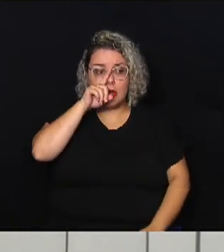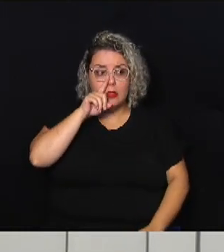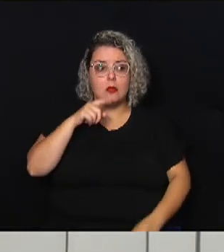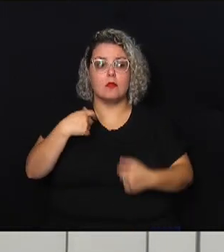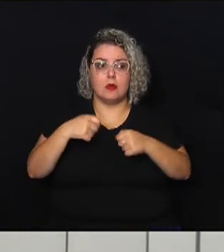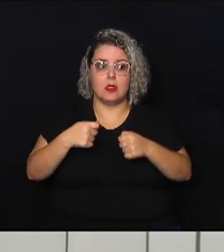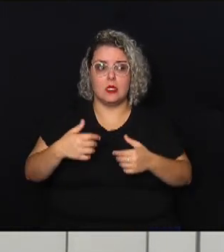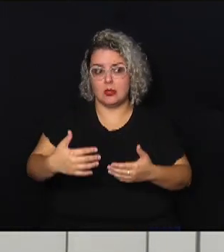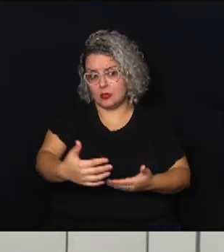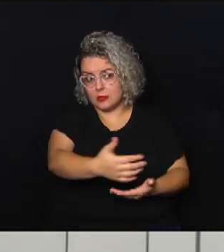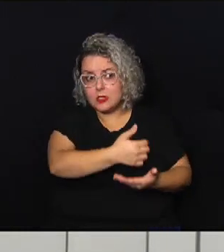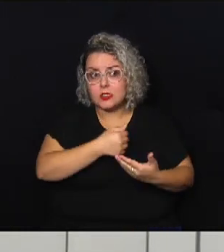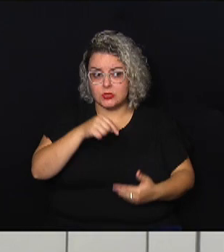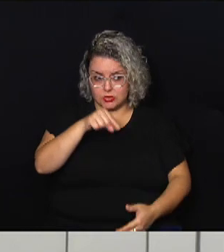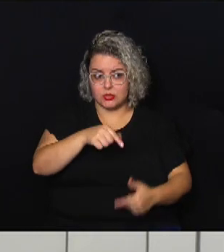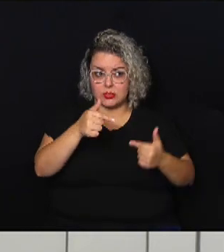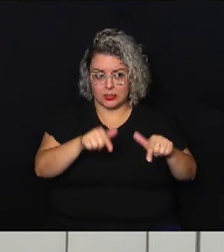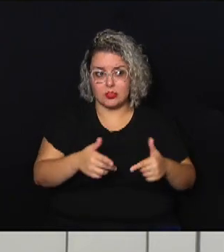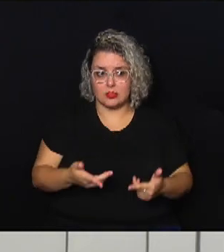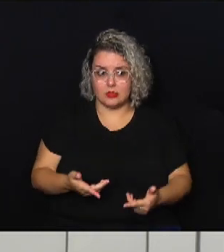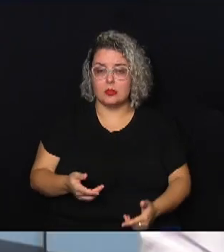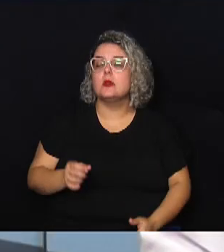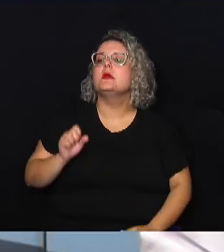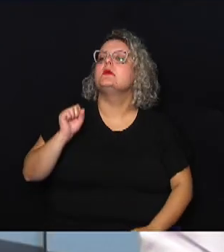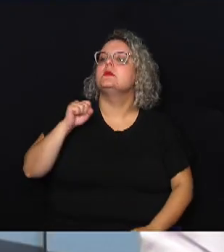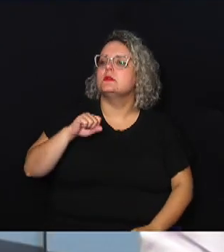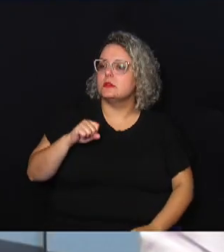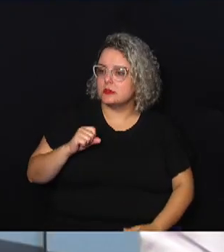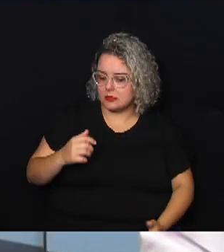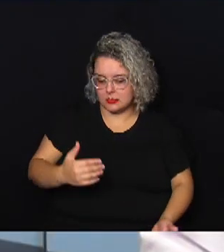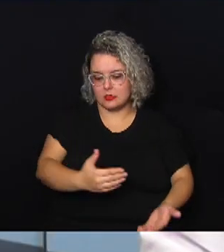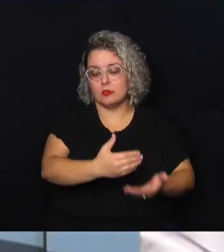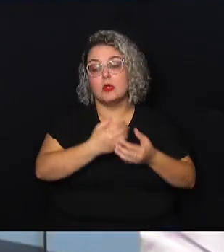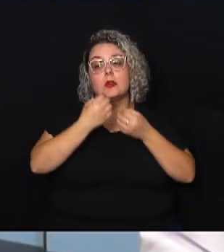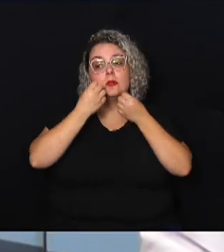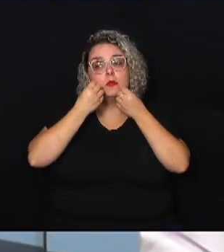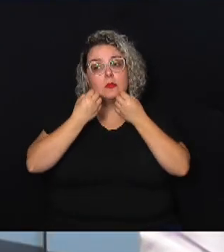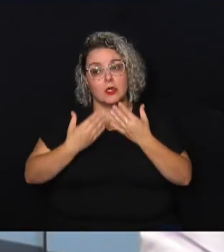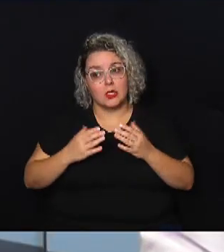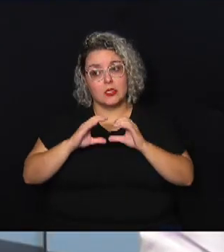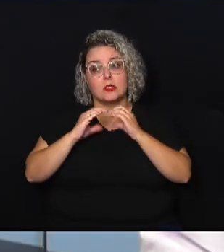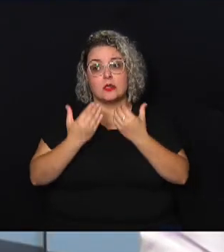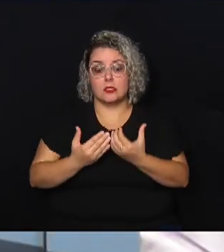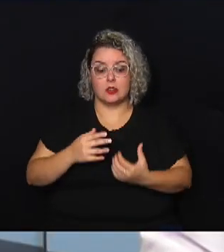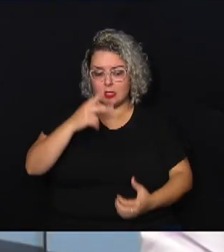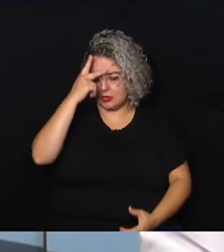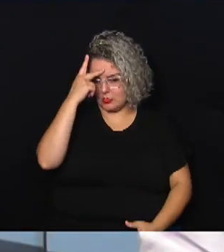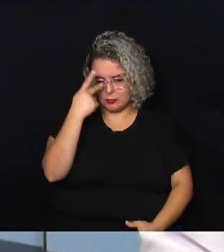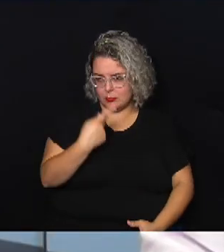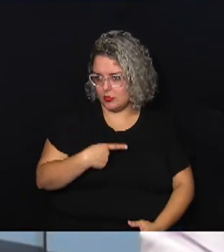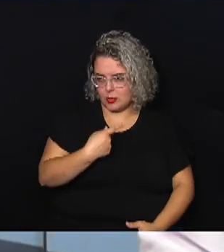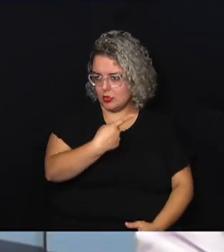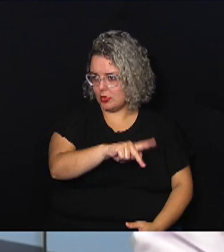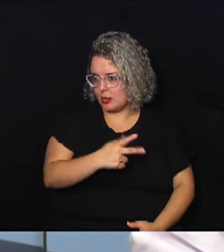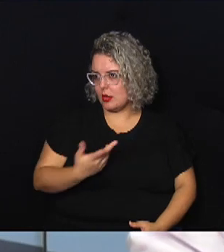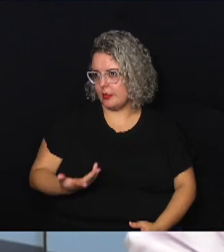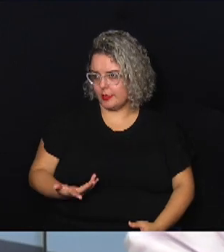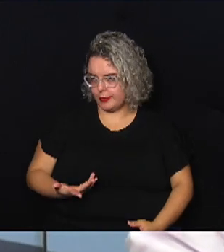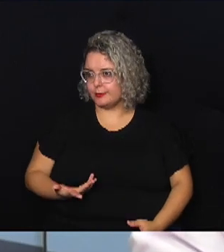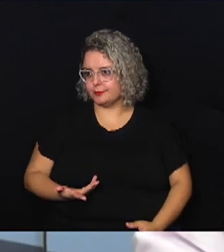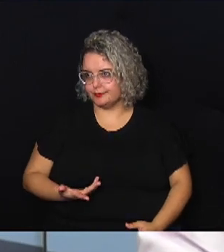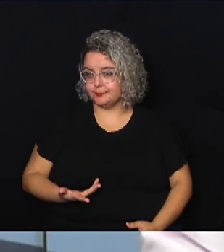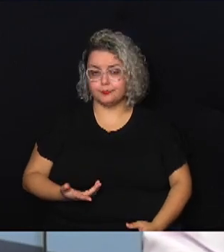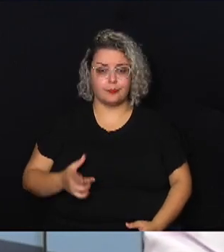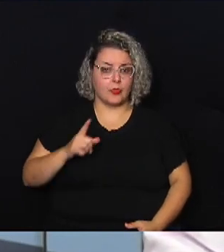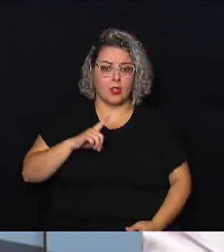que ser retirado daquele local. Vai ser removido pelo bem da comunidade e pelo bem dele mesmo. Tem muita gente que não